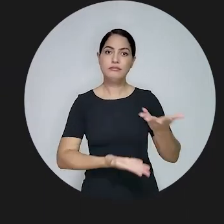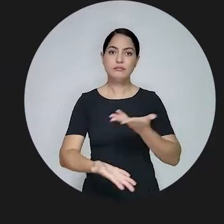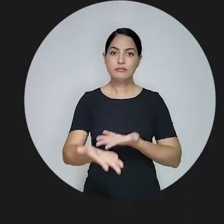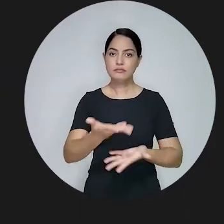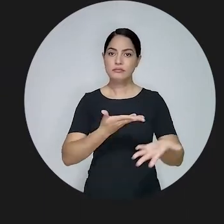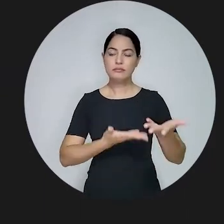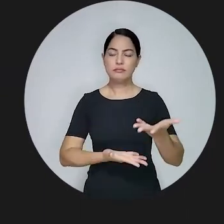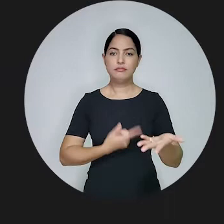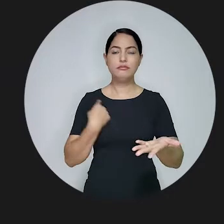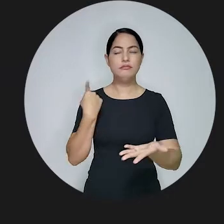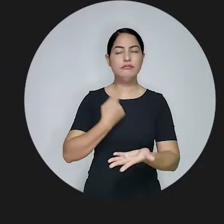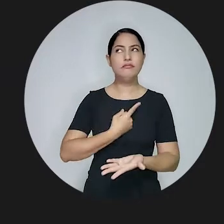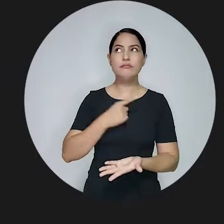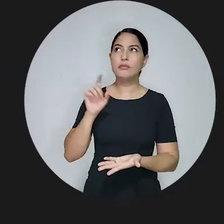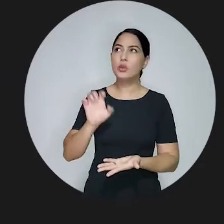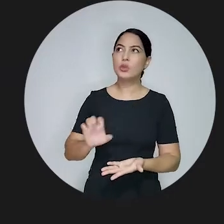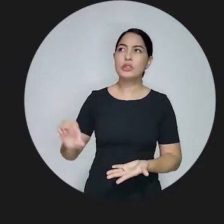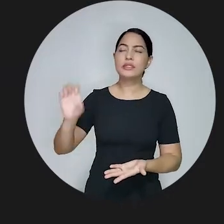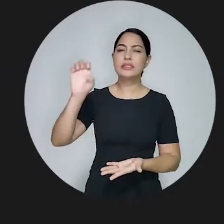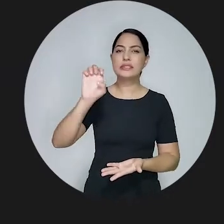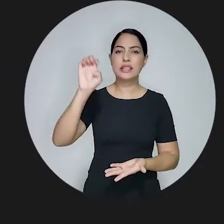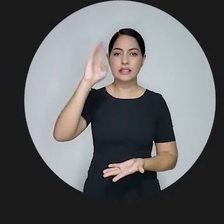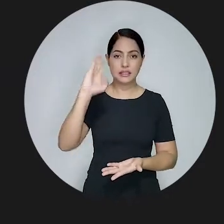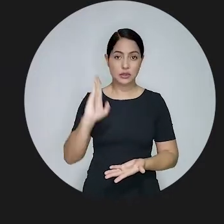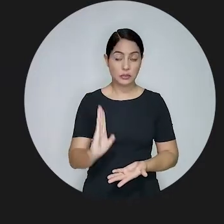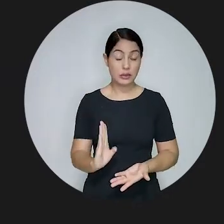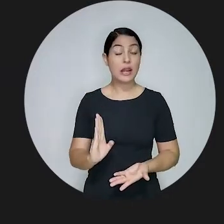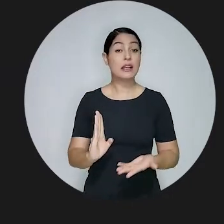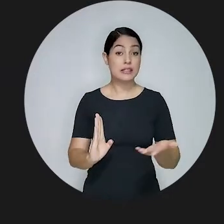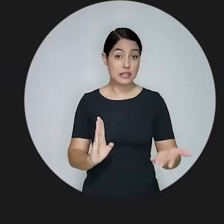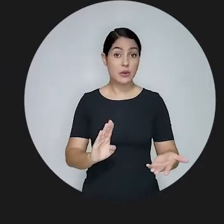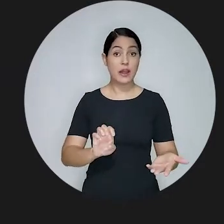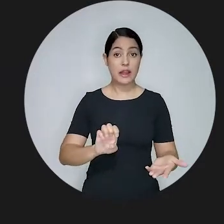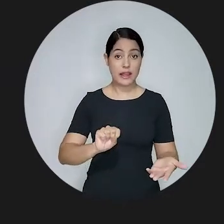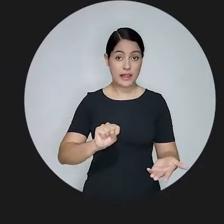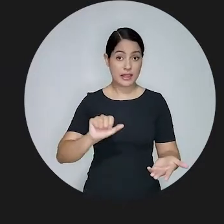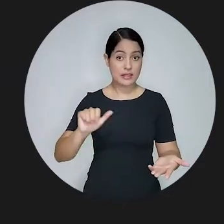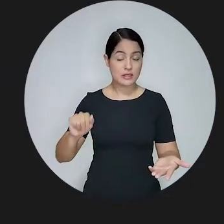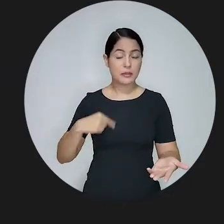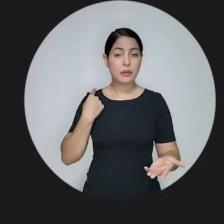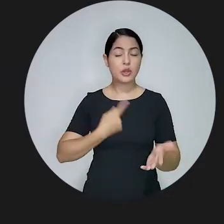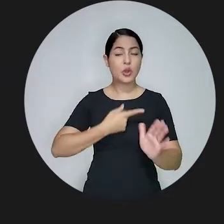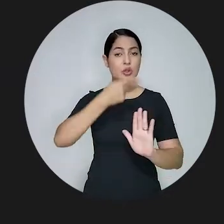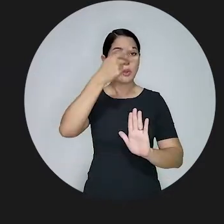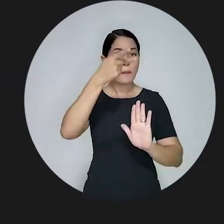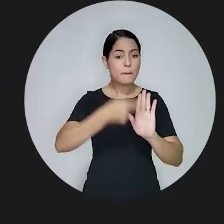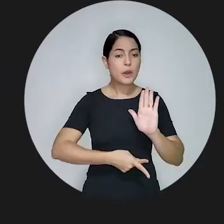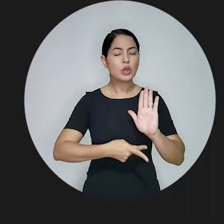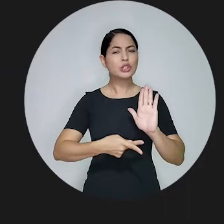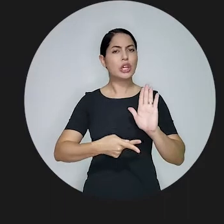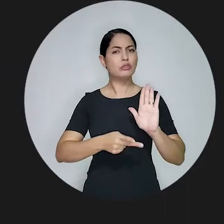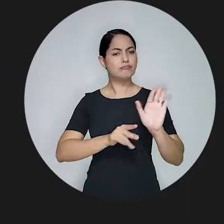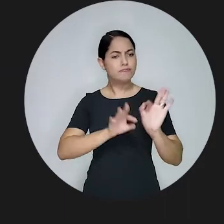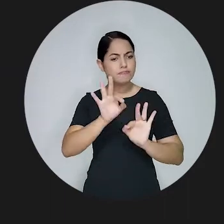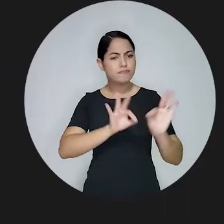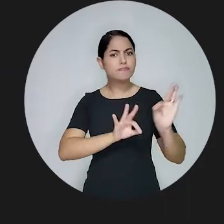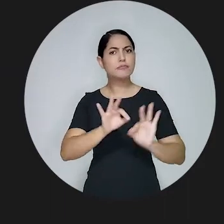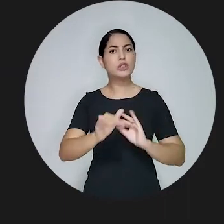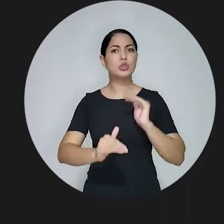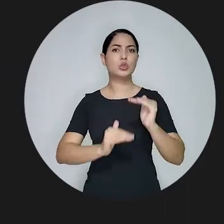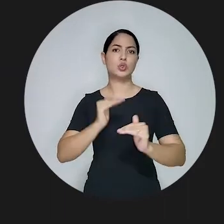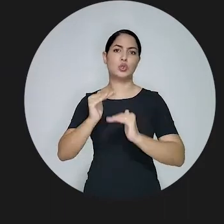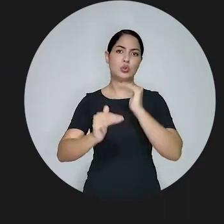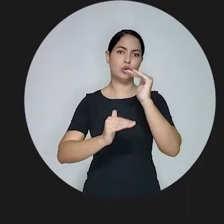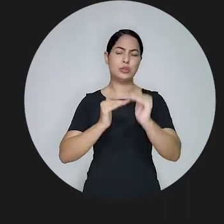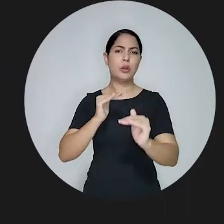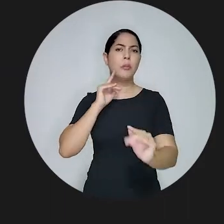para um aumento na integração entre a ESA Nacional e as ESAs dos Estados, para que a gente construísse conjuntamente um